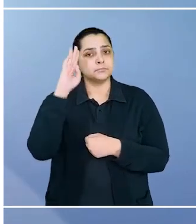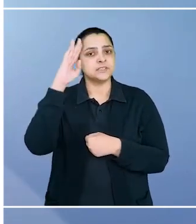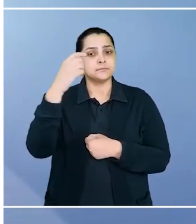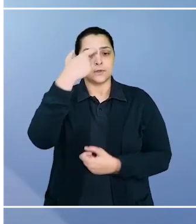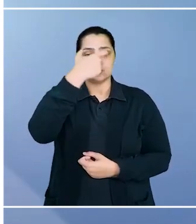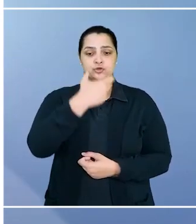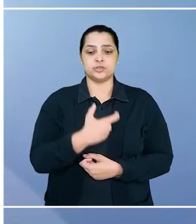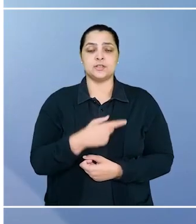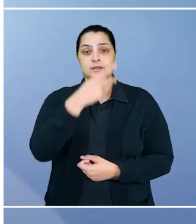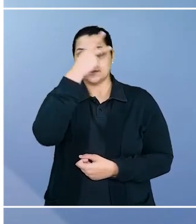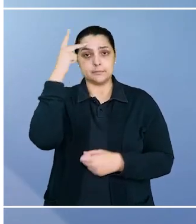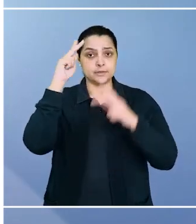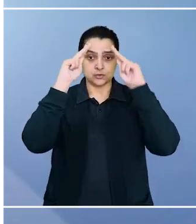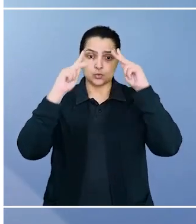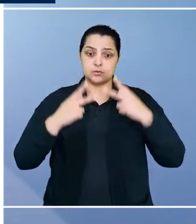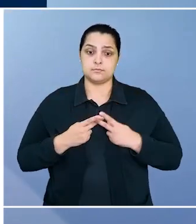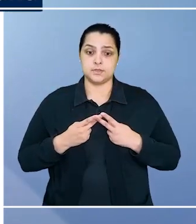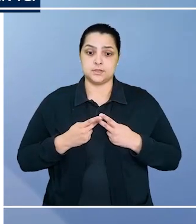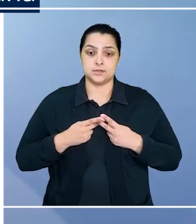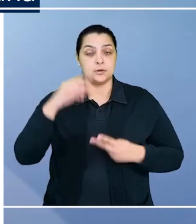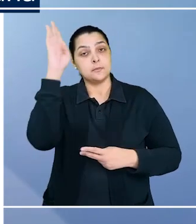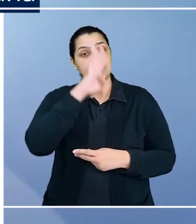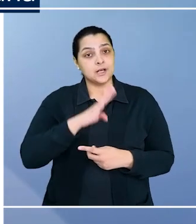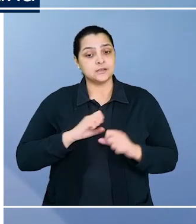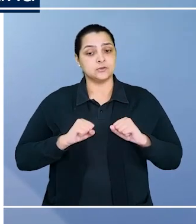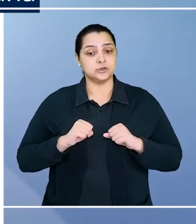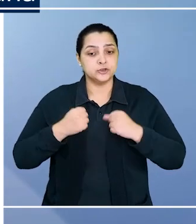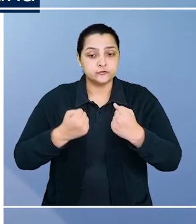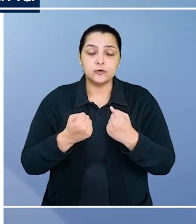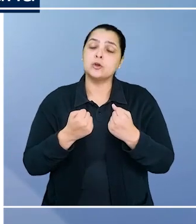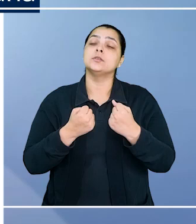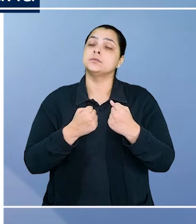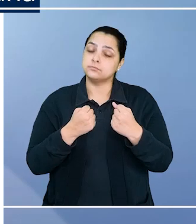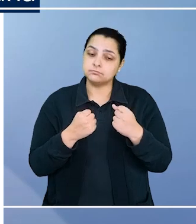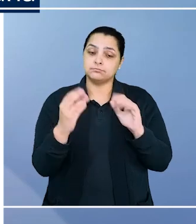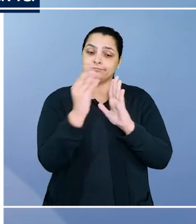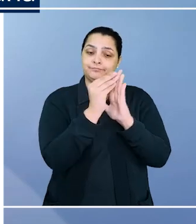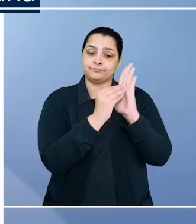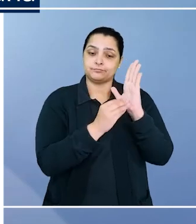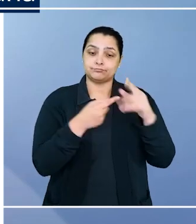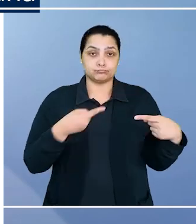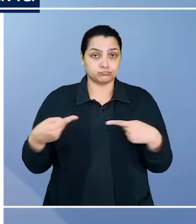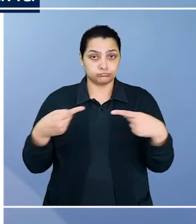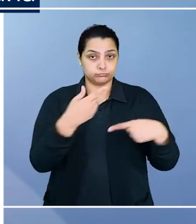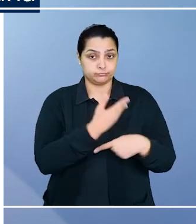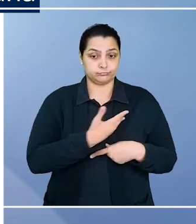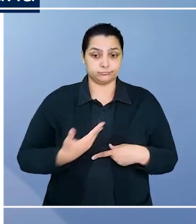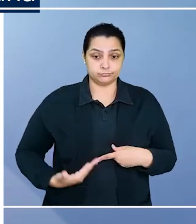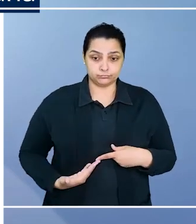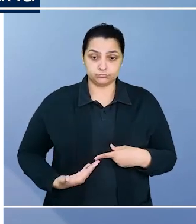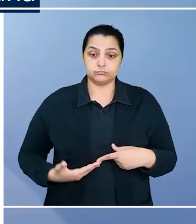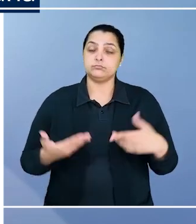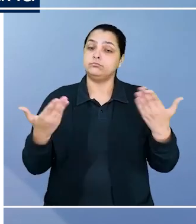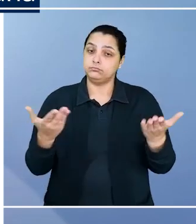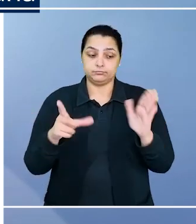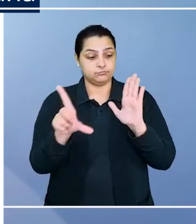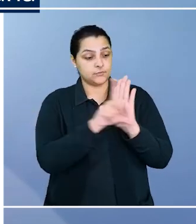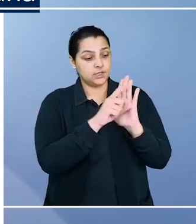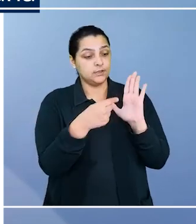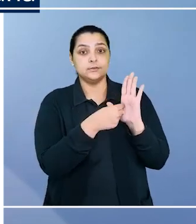dignidade da pessoa humana e que o Brasil tem se esforçado na implementação de políticas públicas e medidas